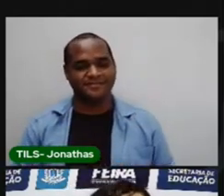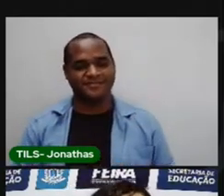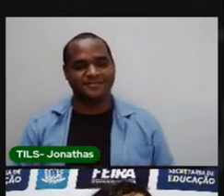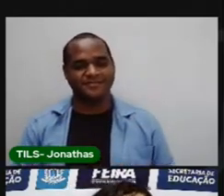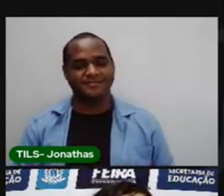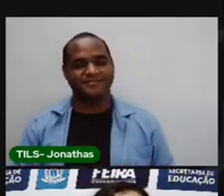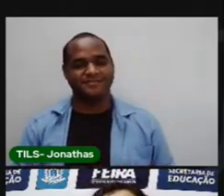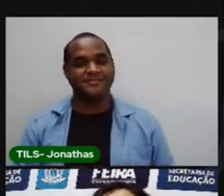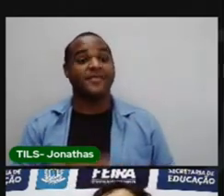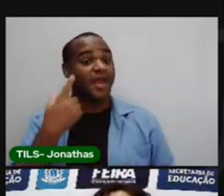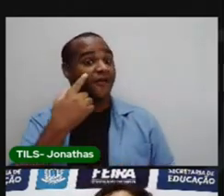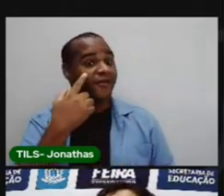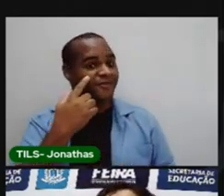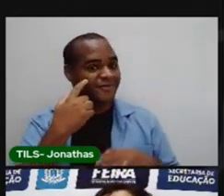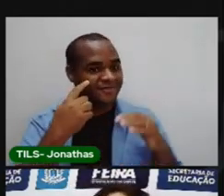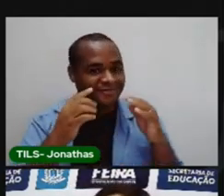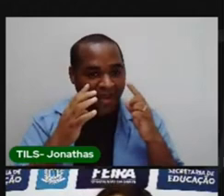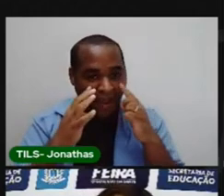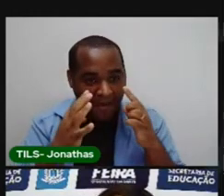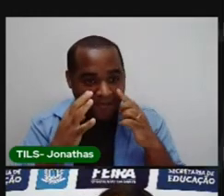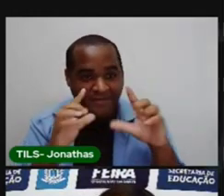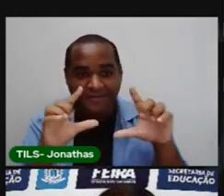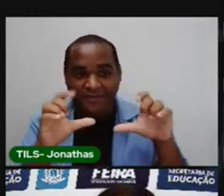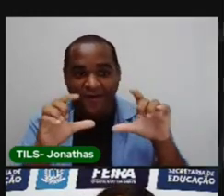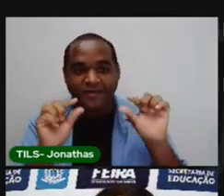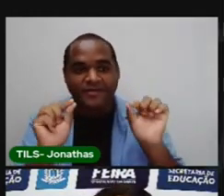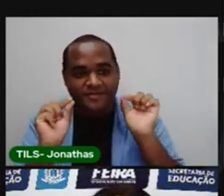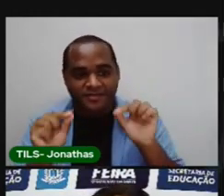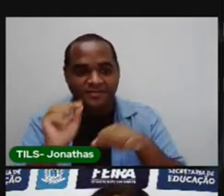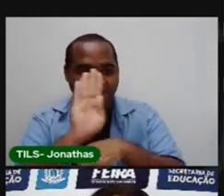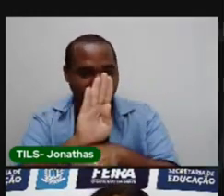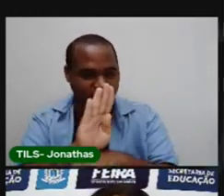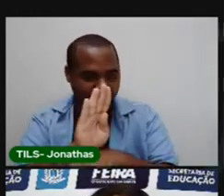Presta atenção na imagem. Que bairro é esse?